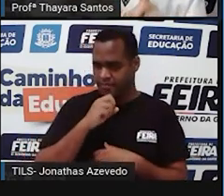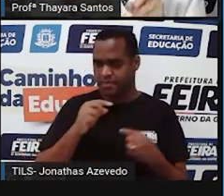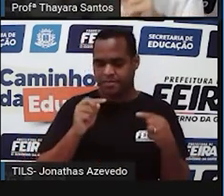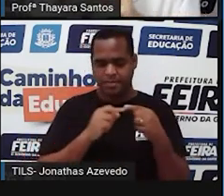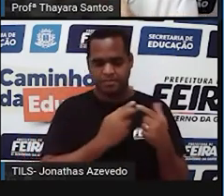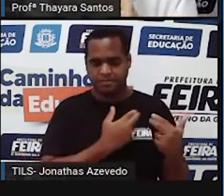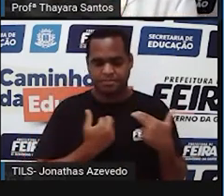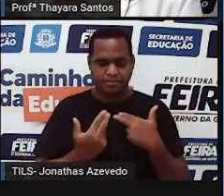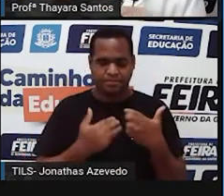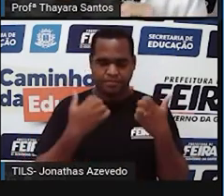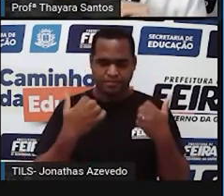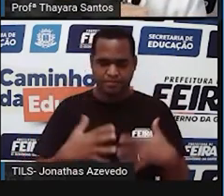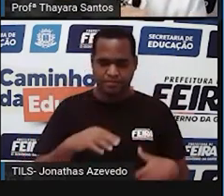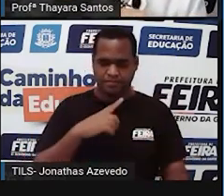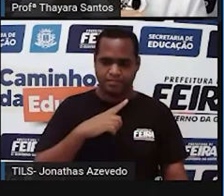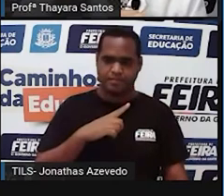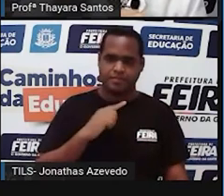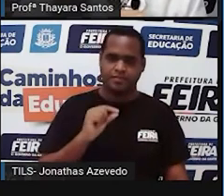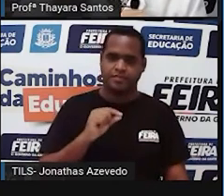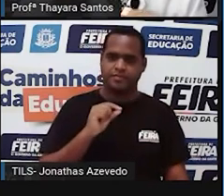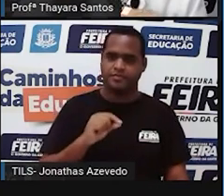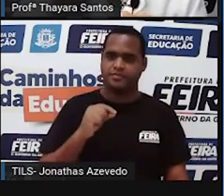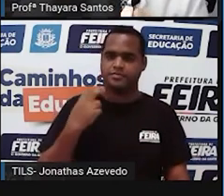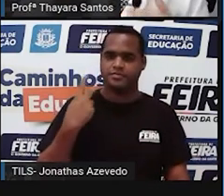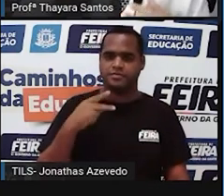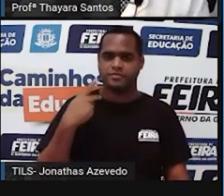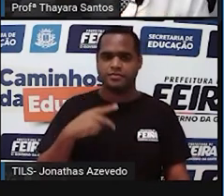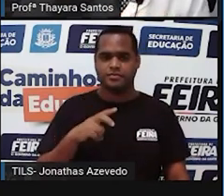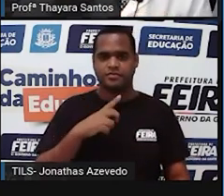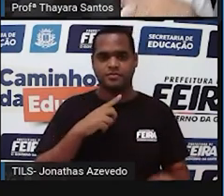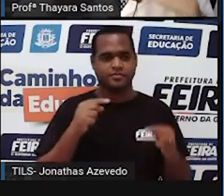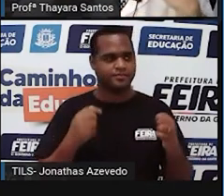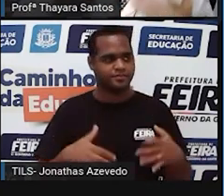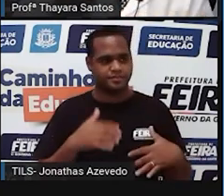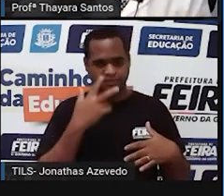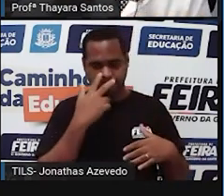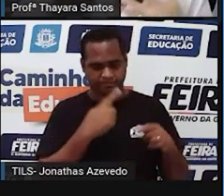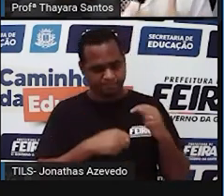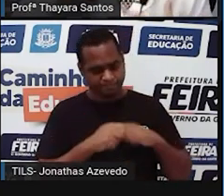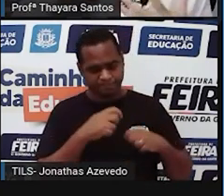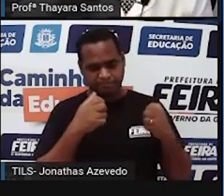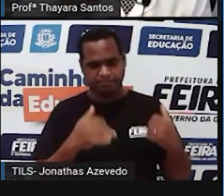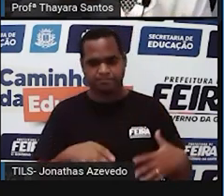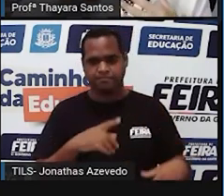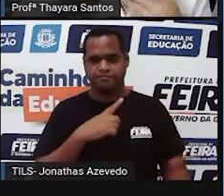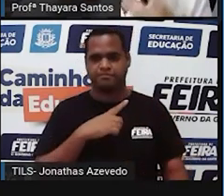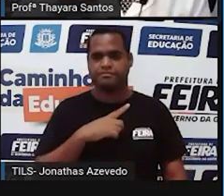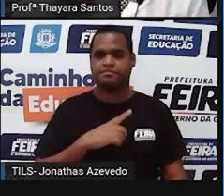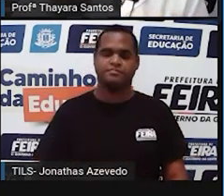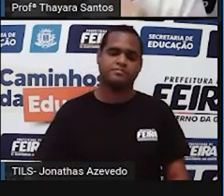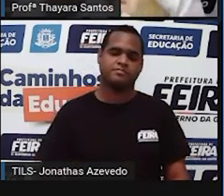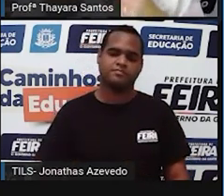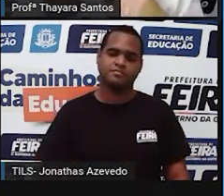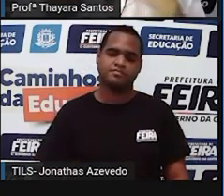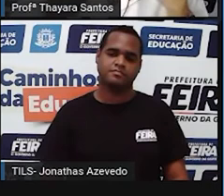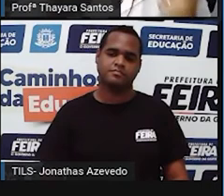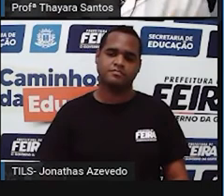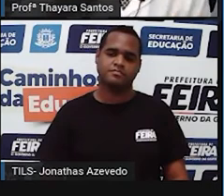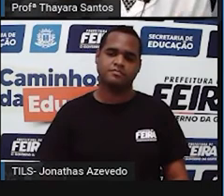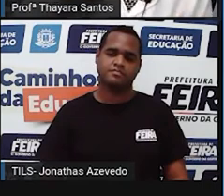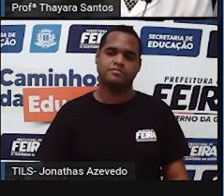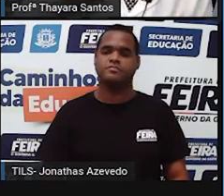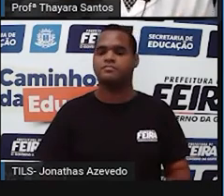gene. Os dois são recessivos nesse caso. Então, a gente tem um indivíduo que é homozigoto recessivo para essa